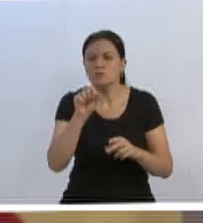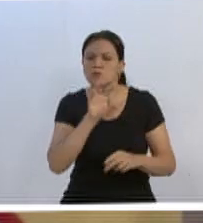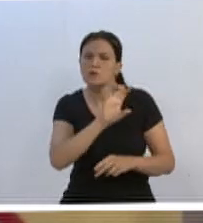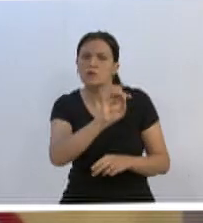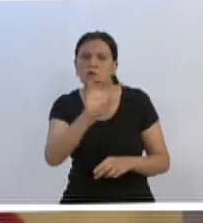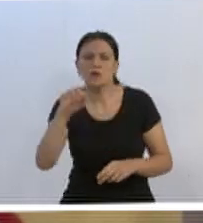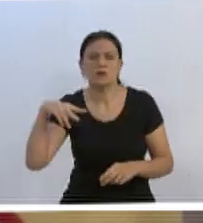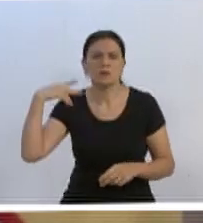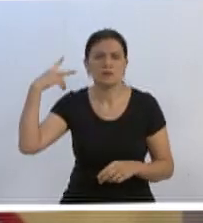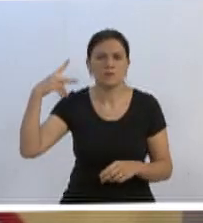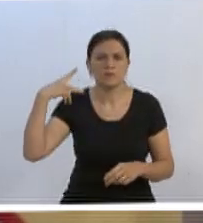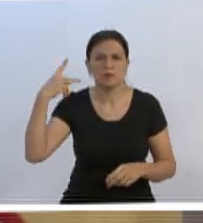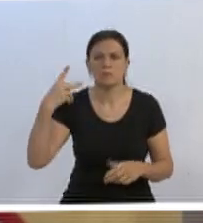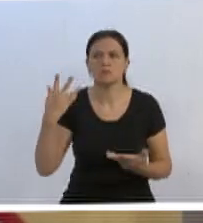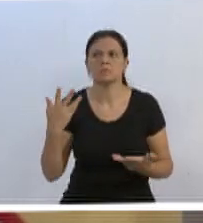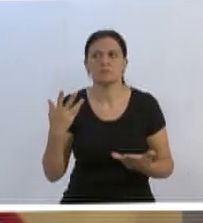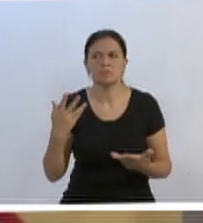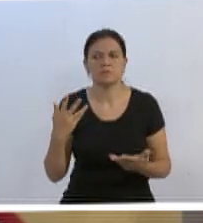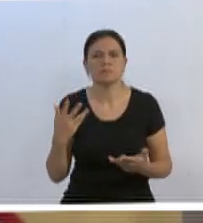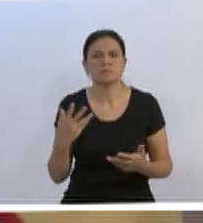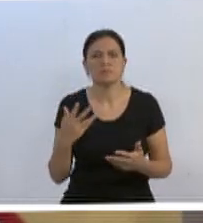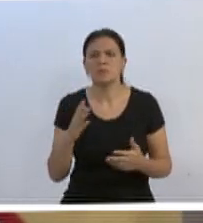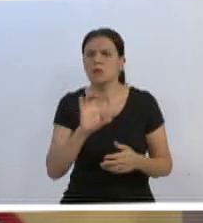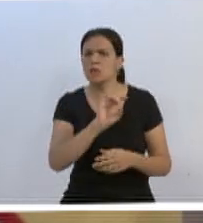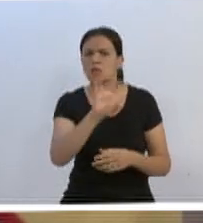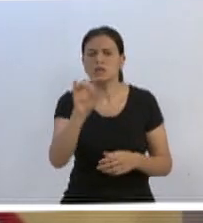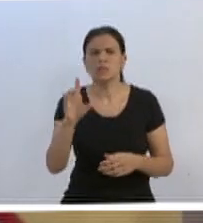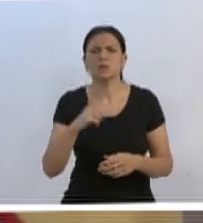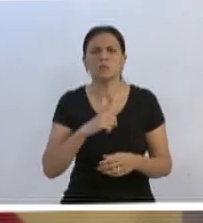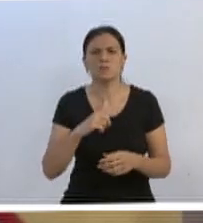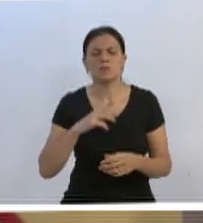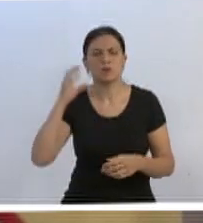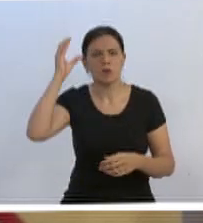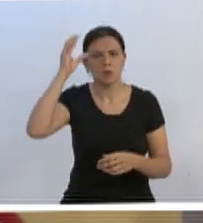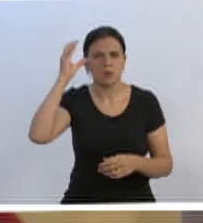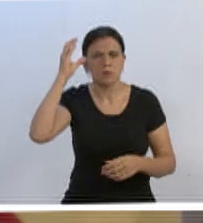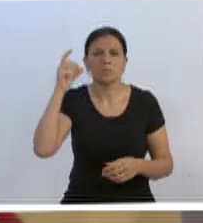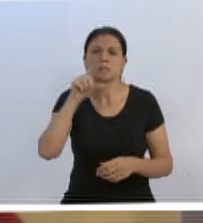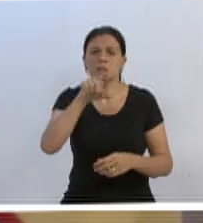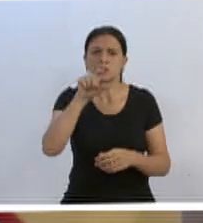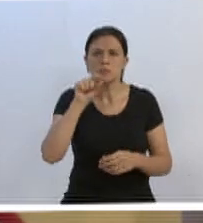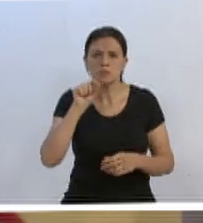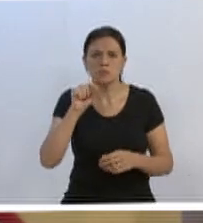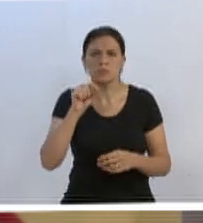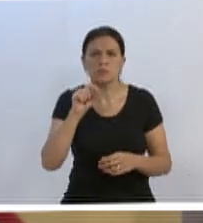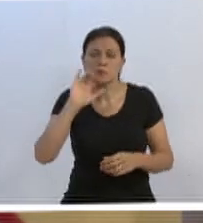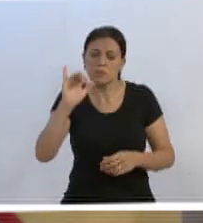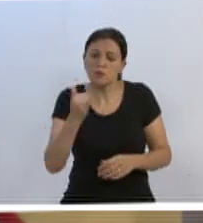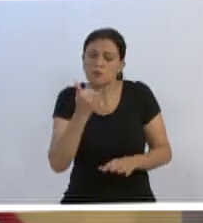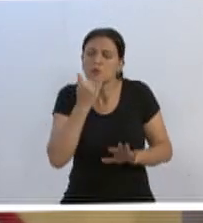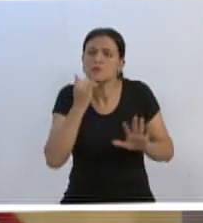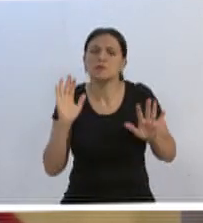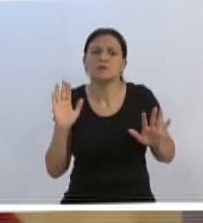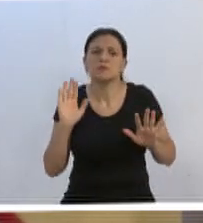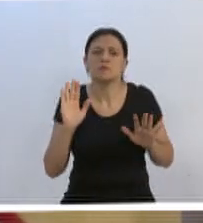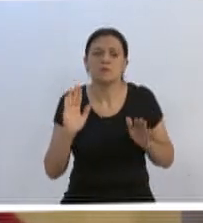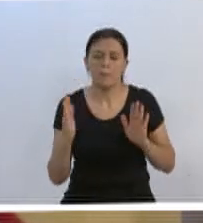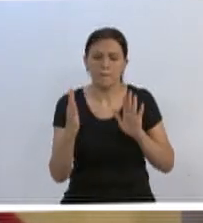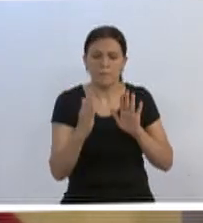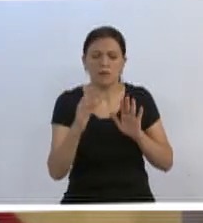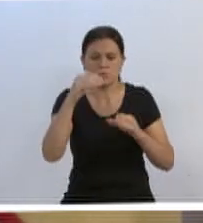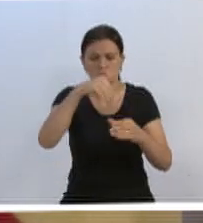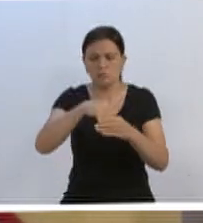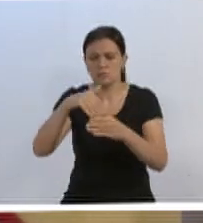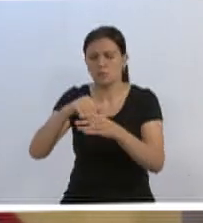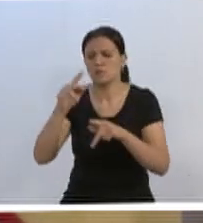vereador. Soberanas. Cada um tem a sua consciência, as suas decisões e as suas justificativas perante o seu eleitorado e a